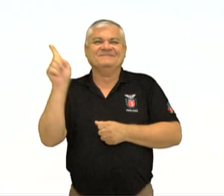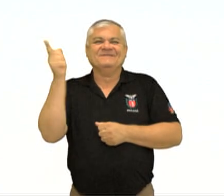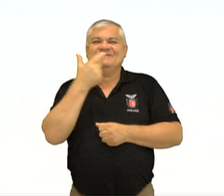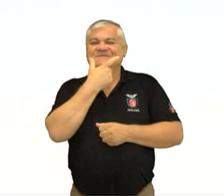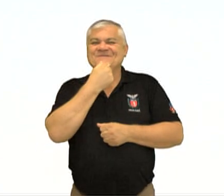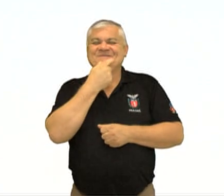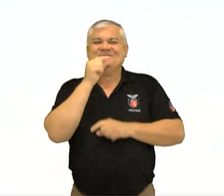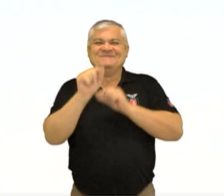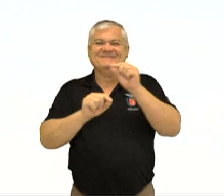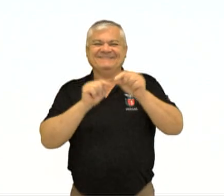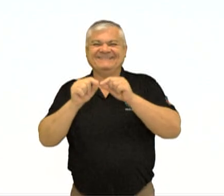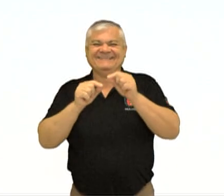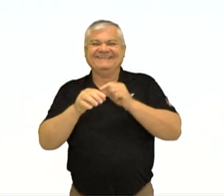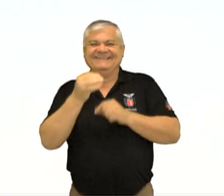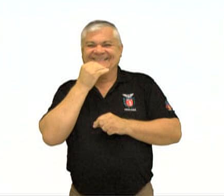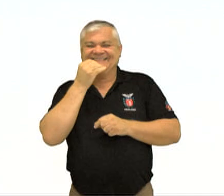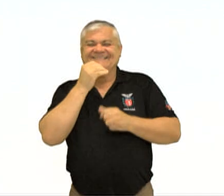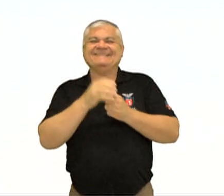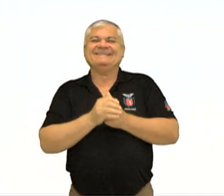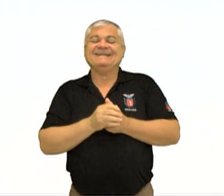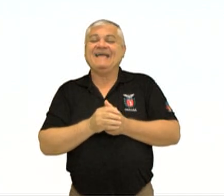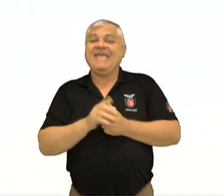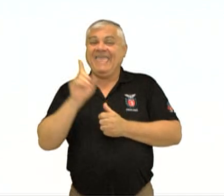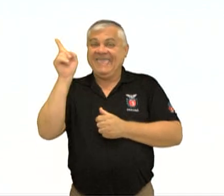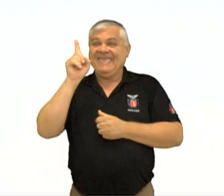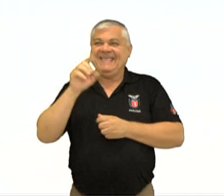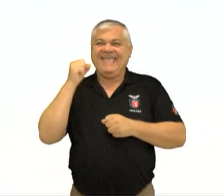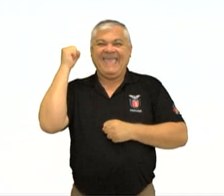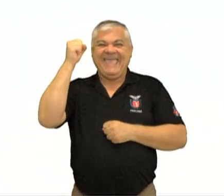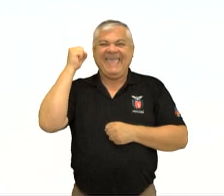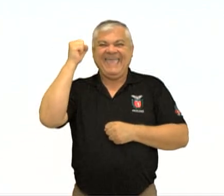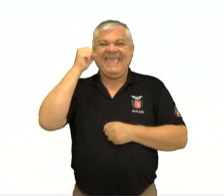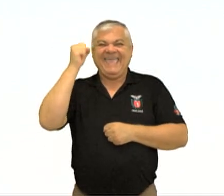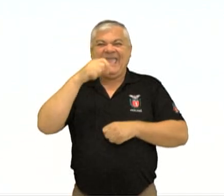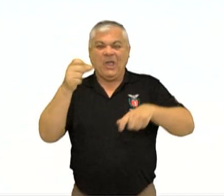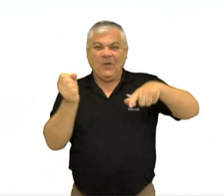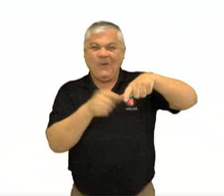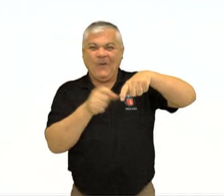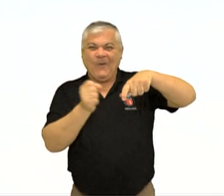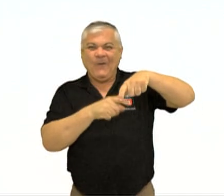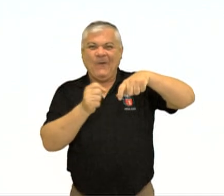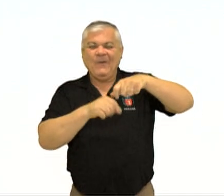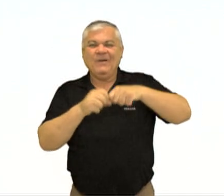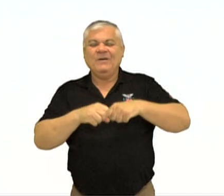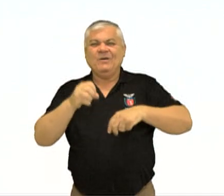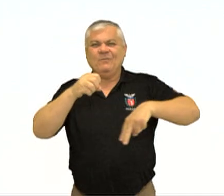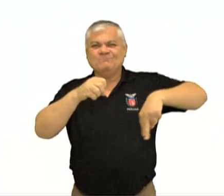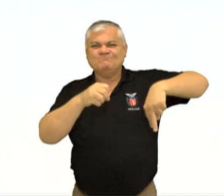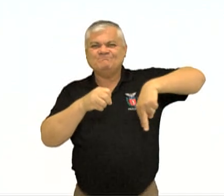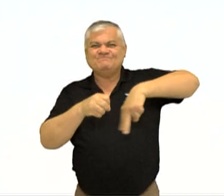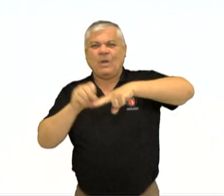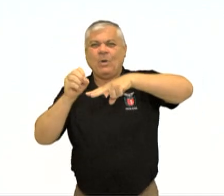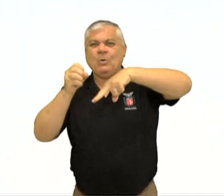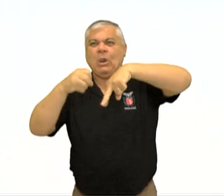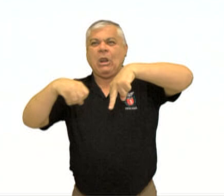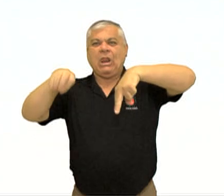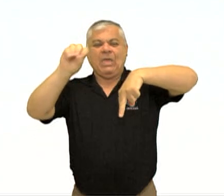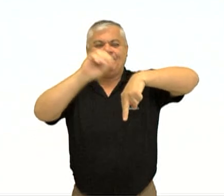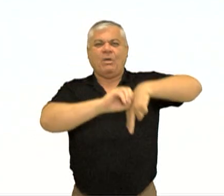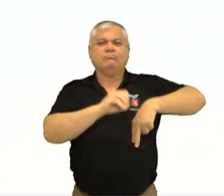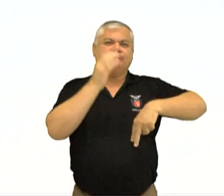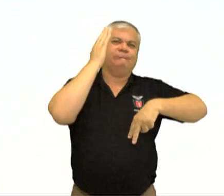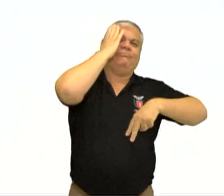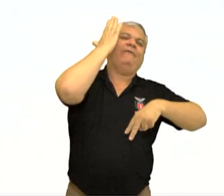vejam aqui, né, o nosso colega, certo? Ele foi comemorar o gol, deu um pelotaço aqui, acabou levando uma bolada